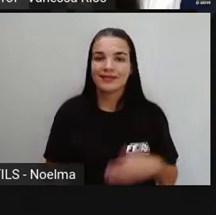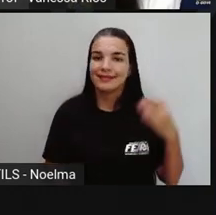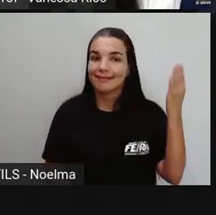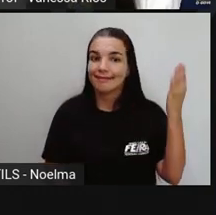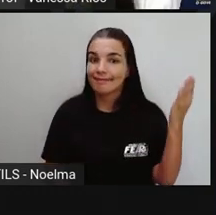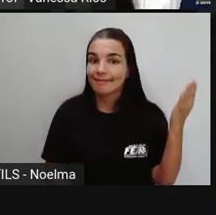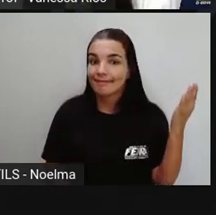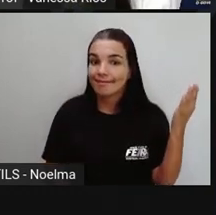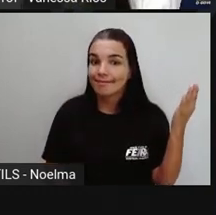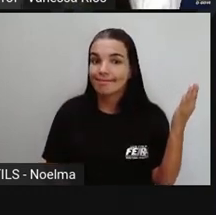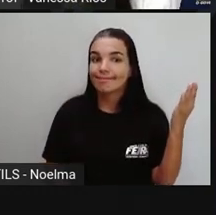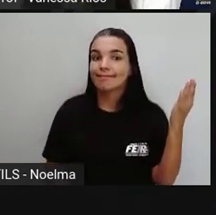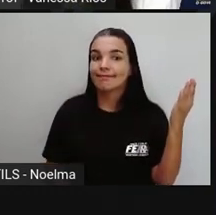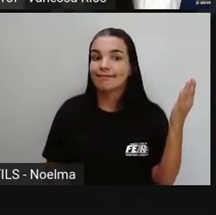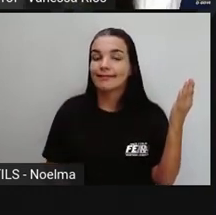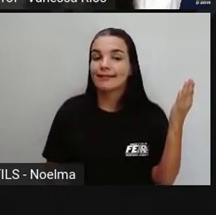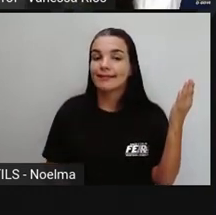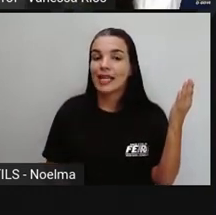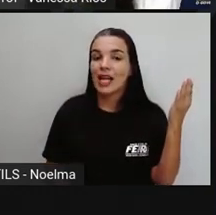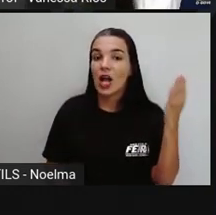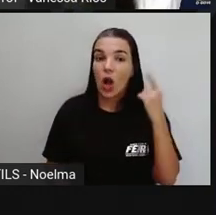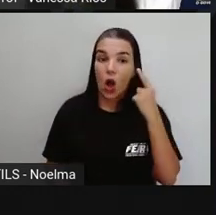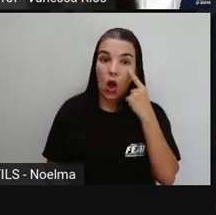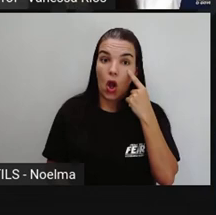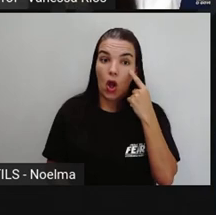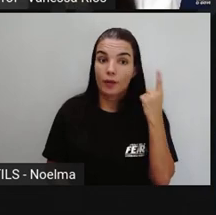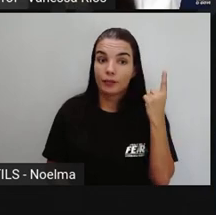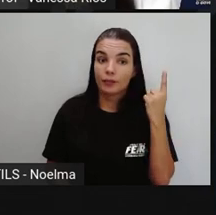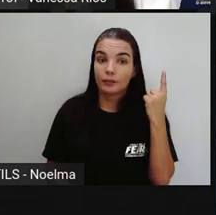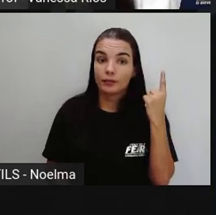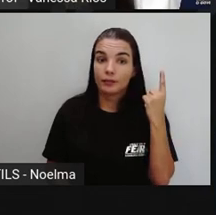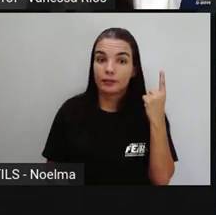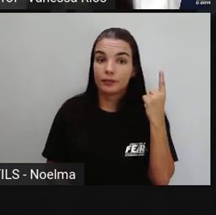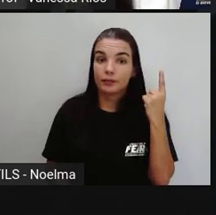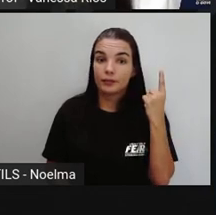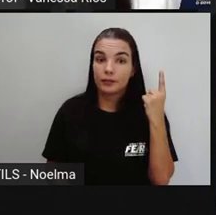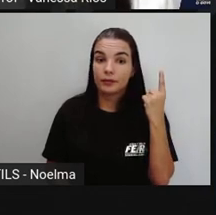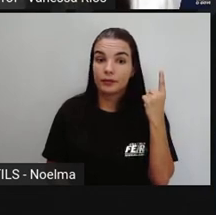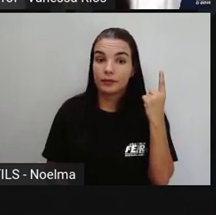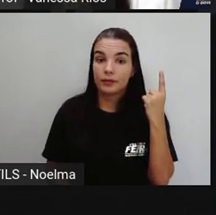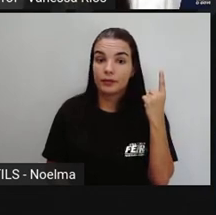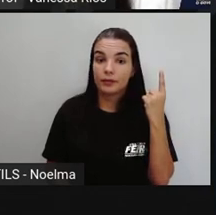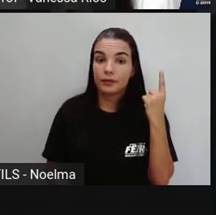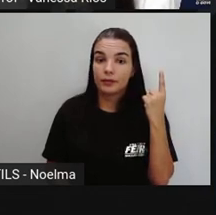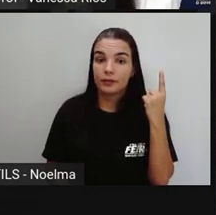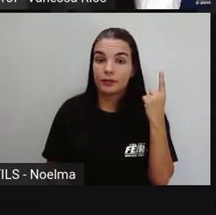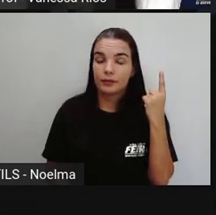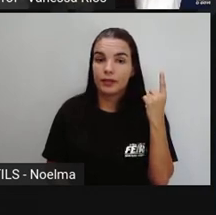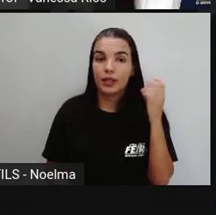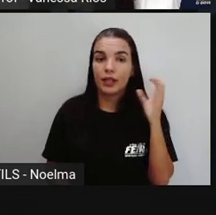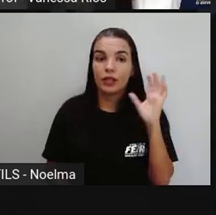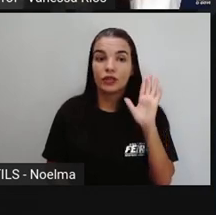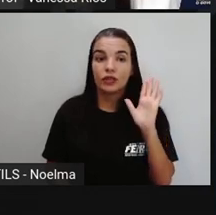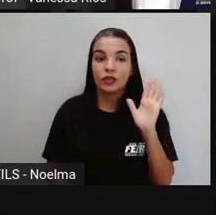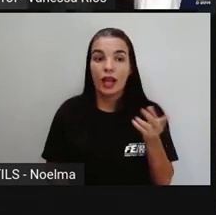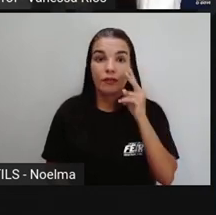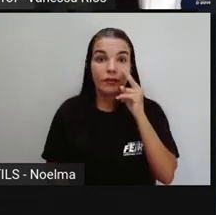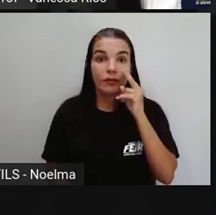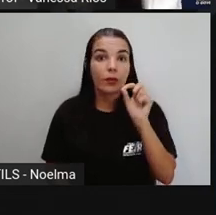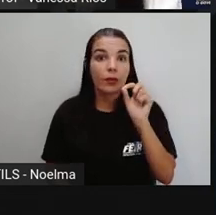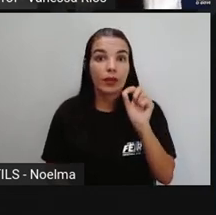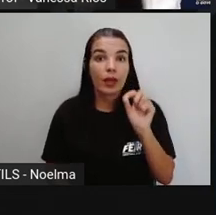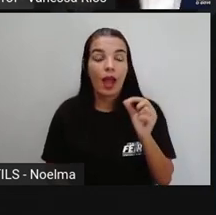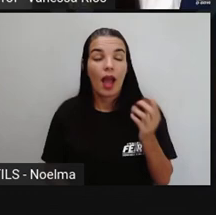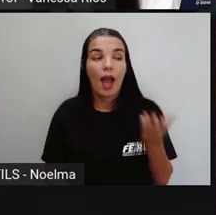Bia e Júlia, olha só. Comerão tudo e depois brincaram. Agora, a gente já está falando de algo que